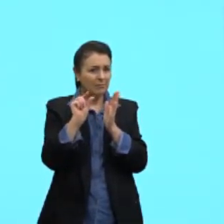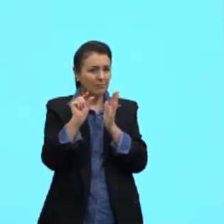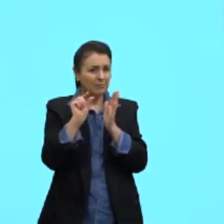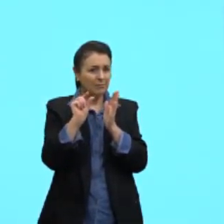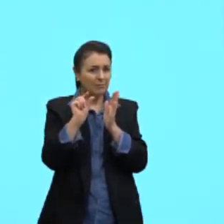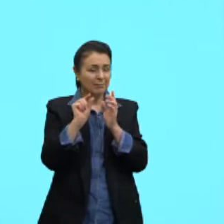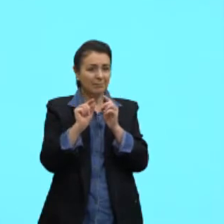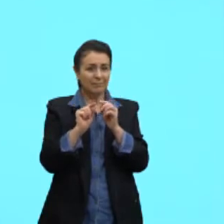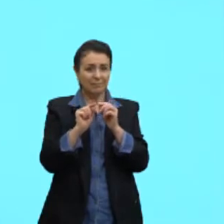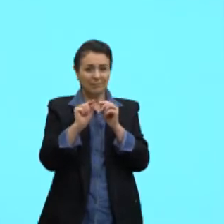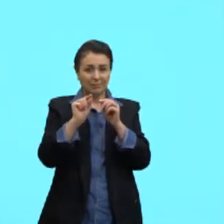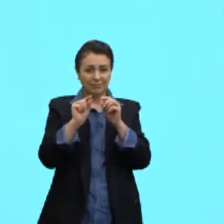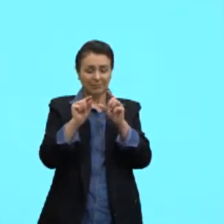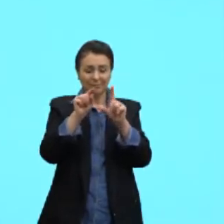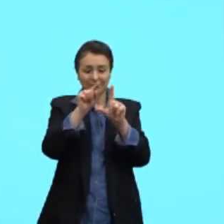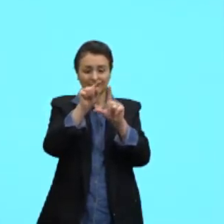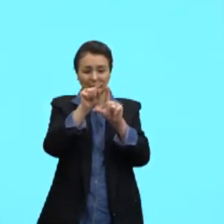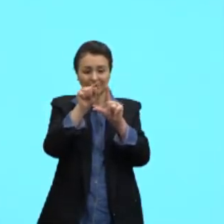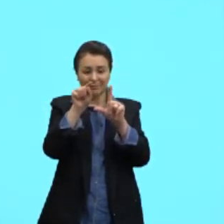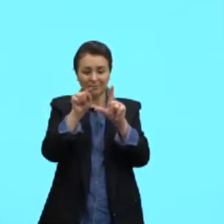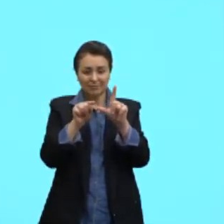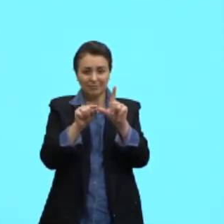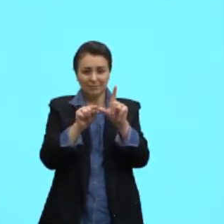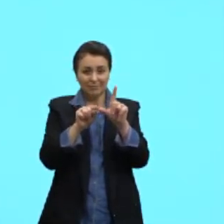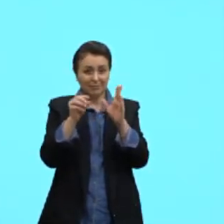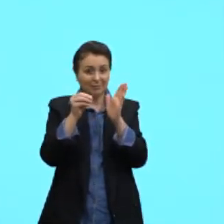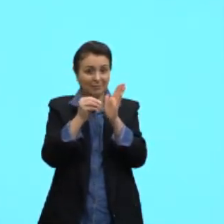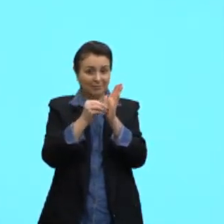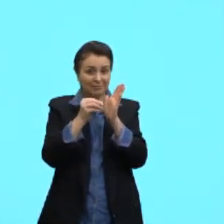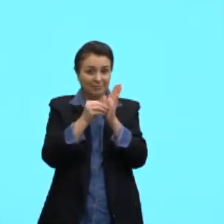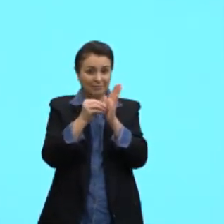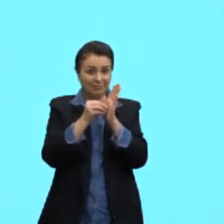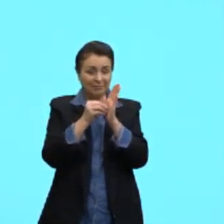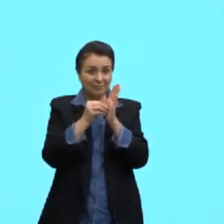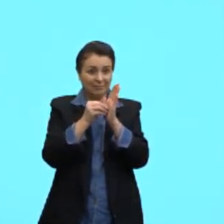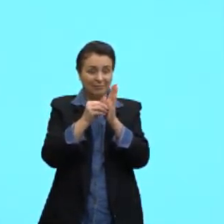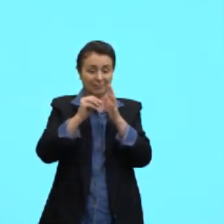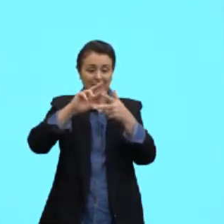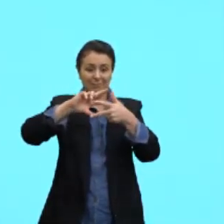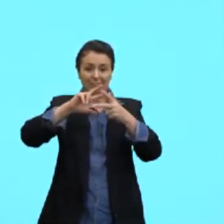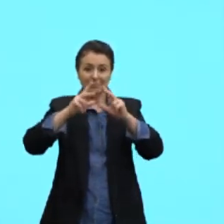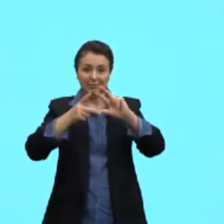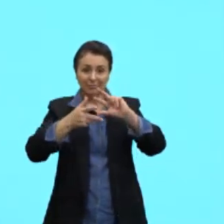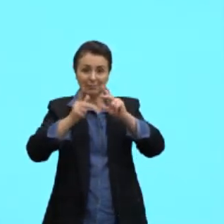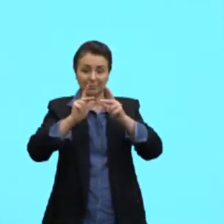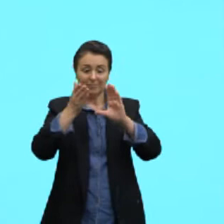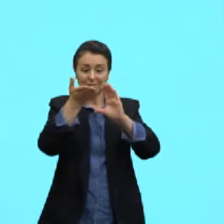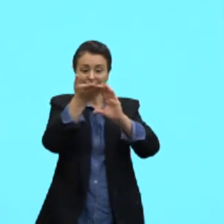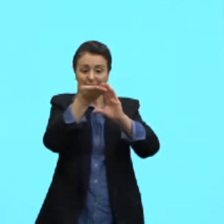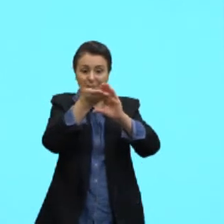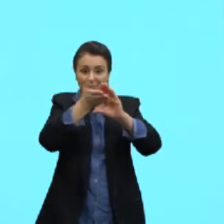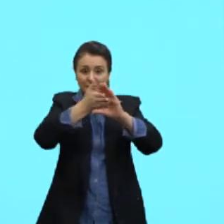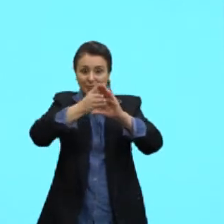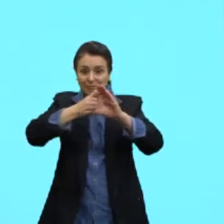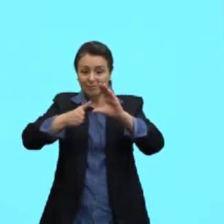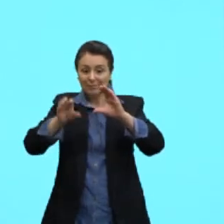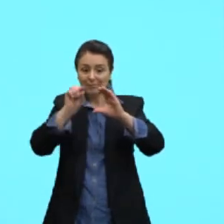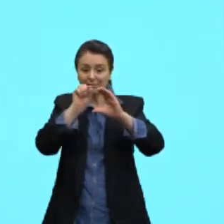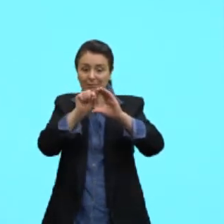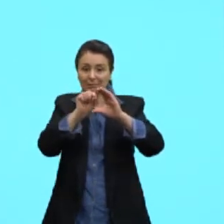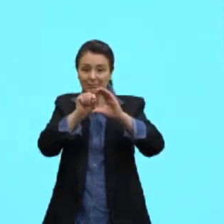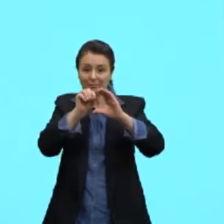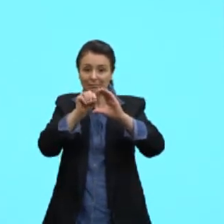aqui, ó. Então, aqui nós temos um poliedro não convexo. Está faltando algo ali, Tem um